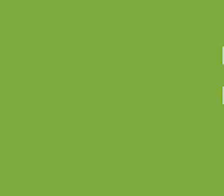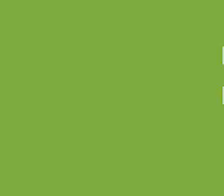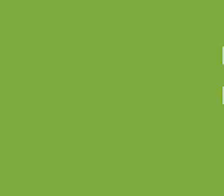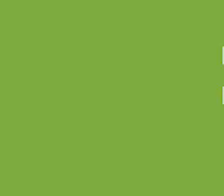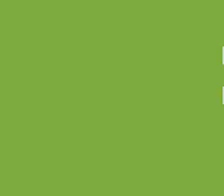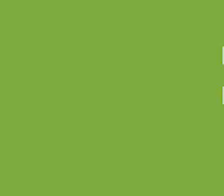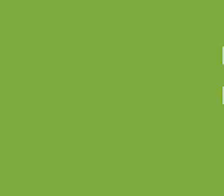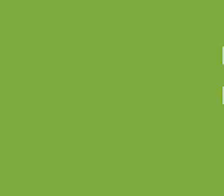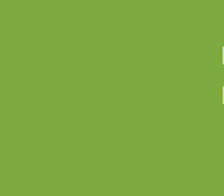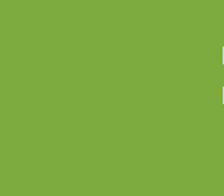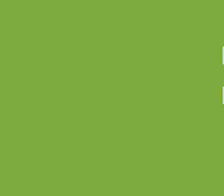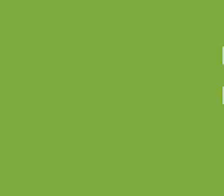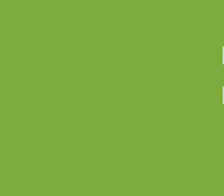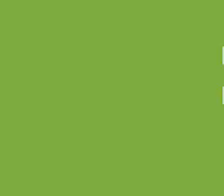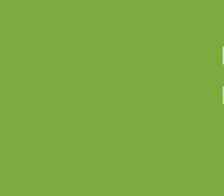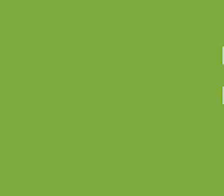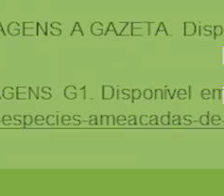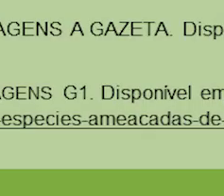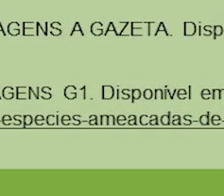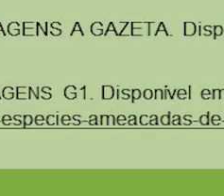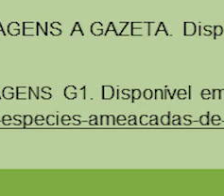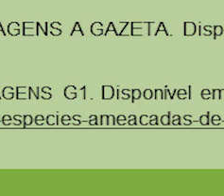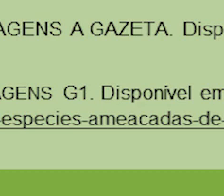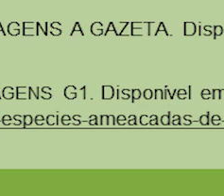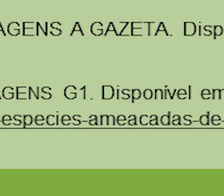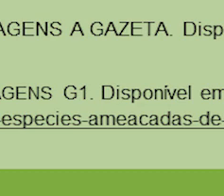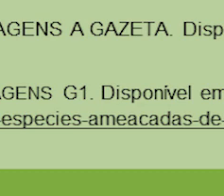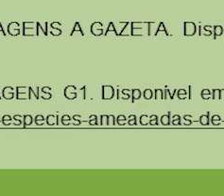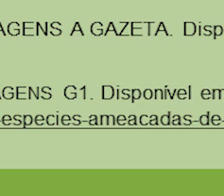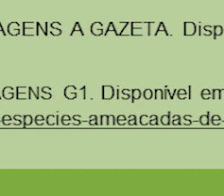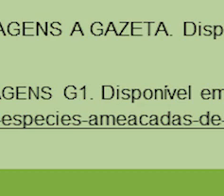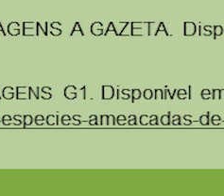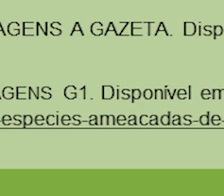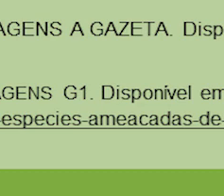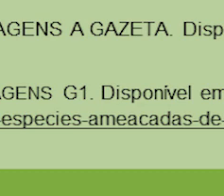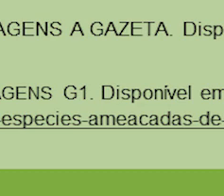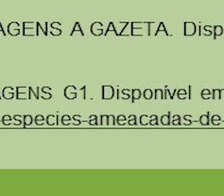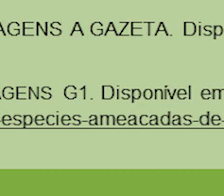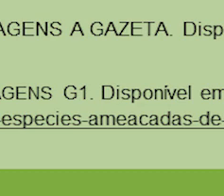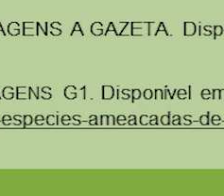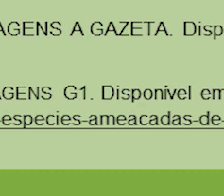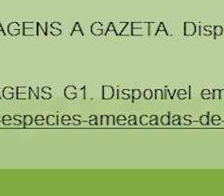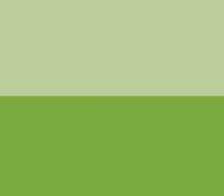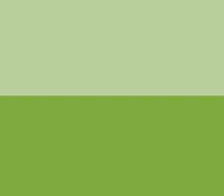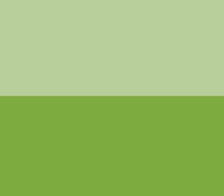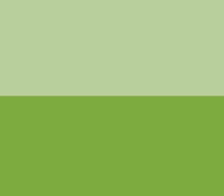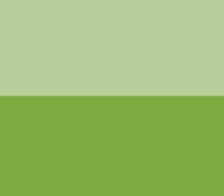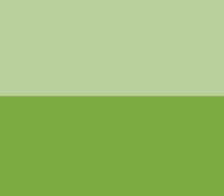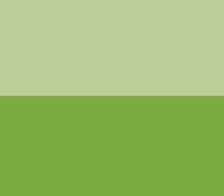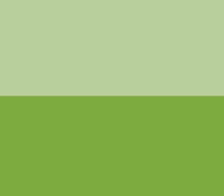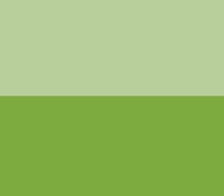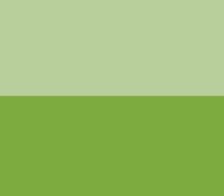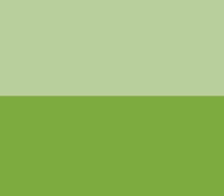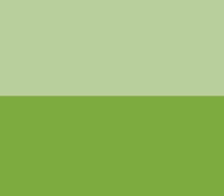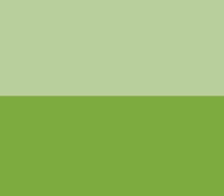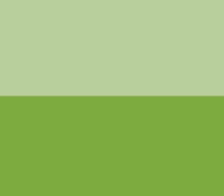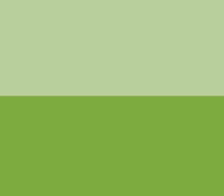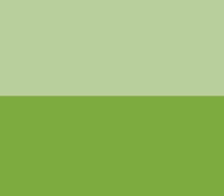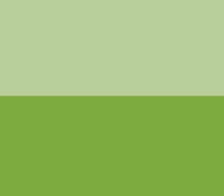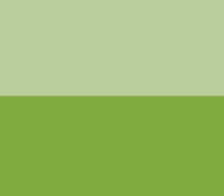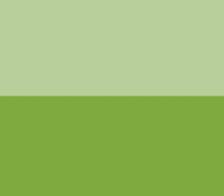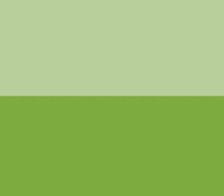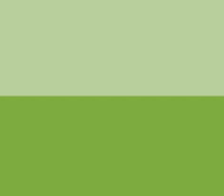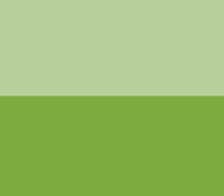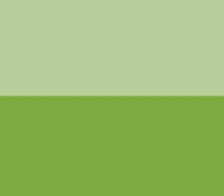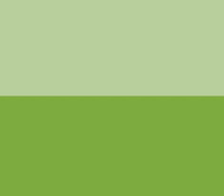inscreva